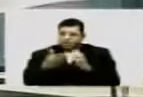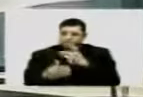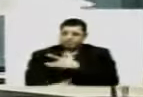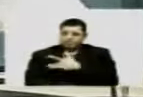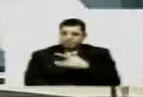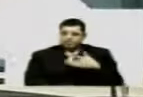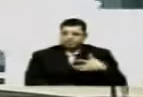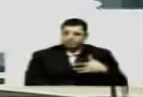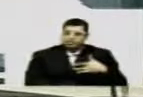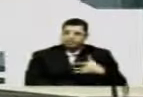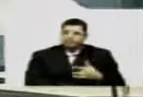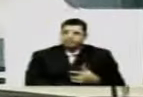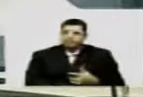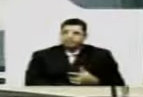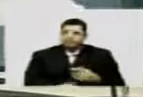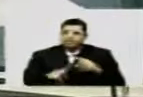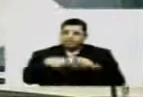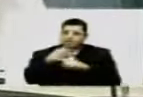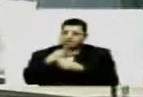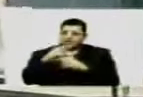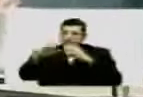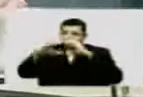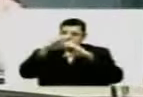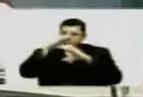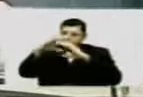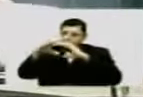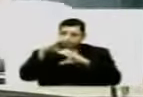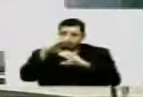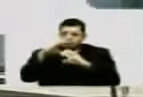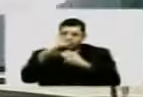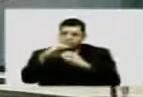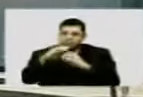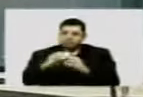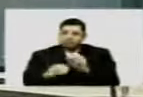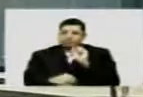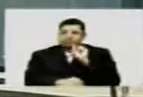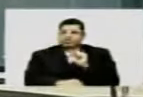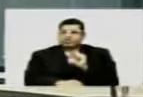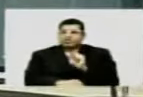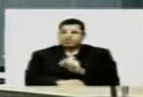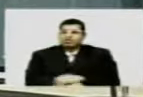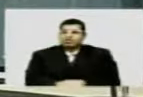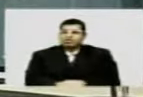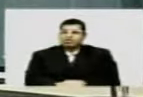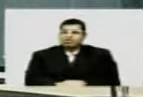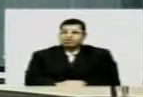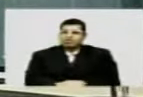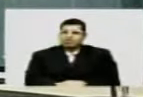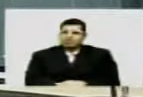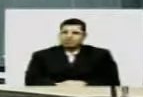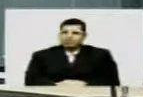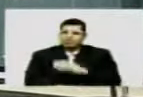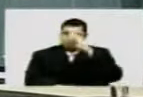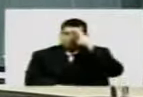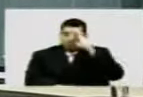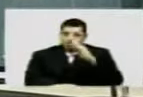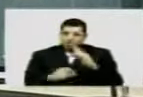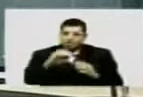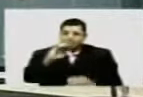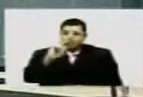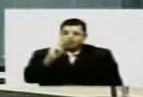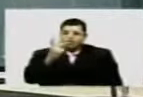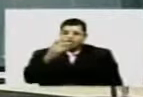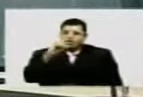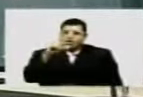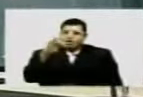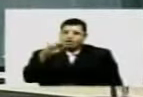de Saúde, após ser comunicada pelo Tenente-Coronel Orlando